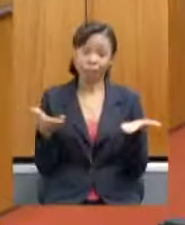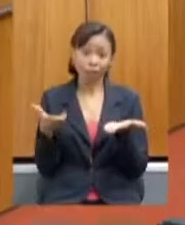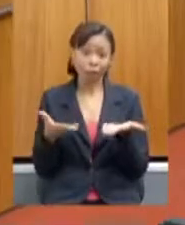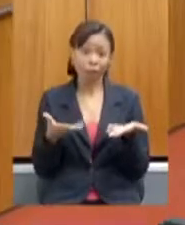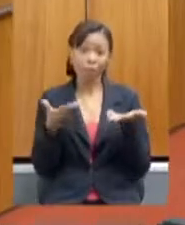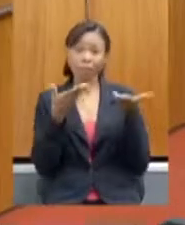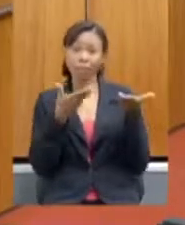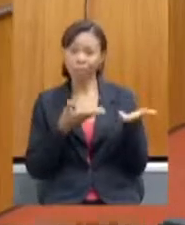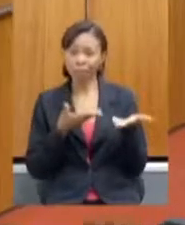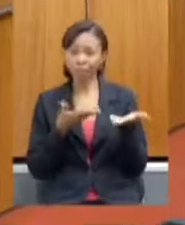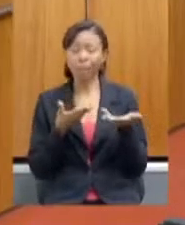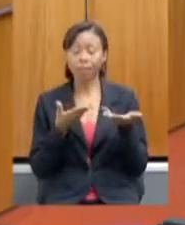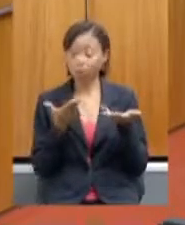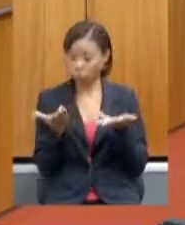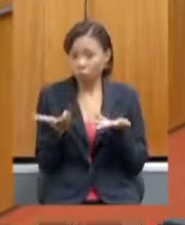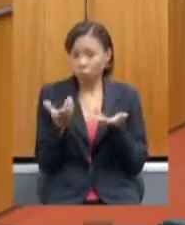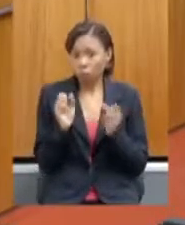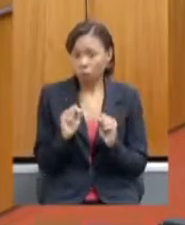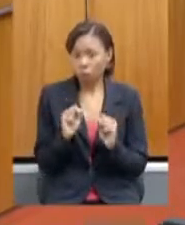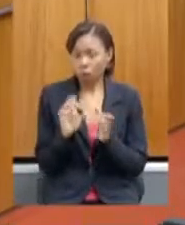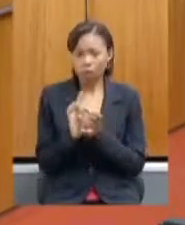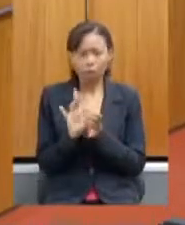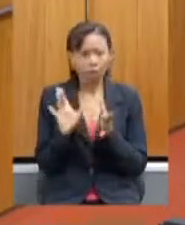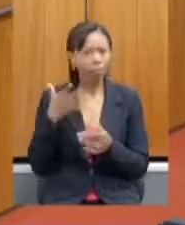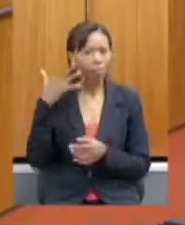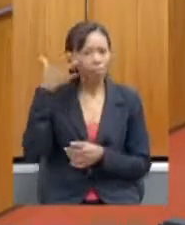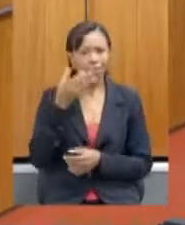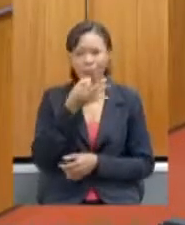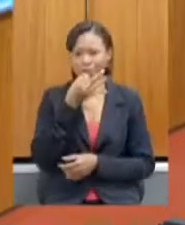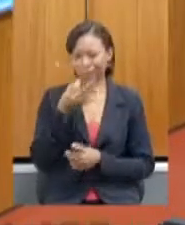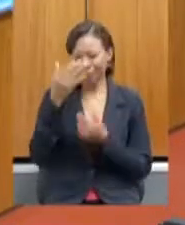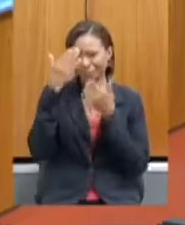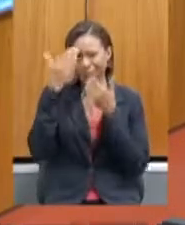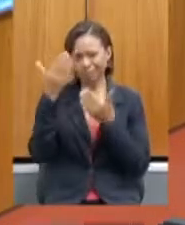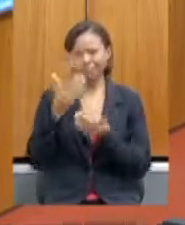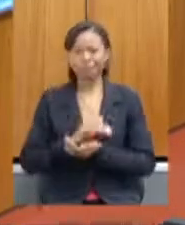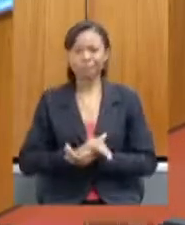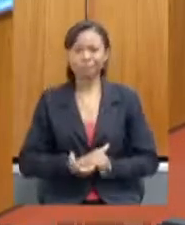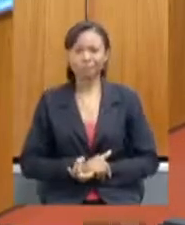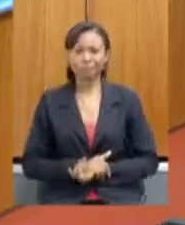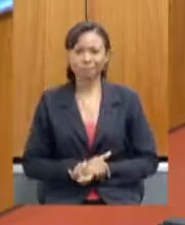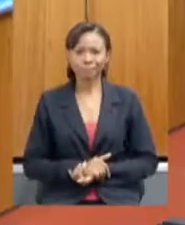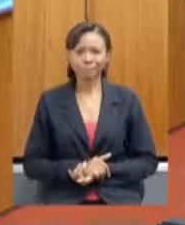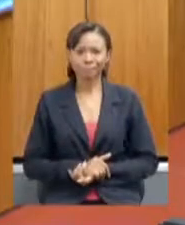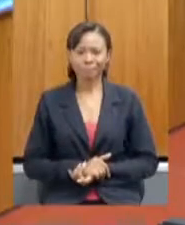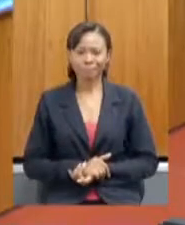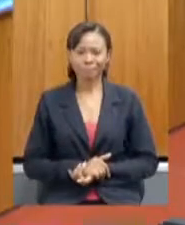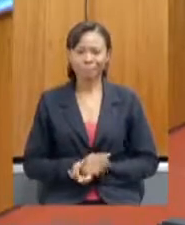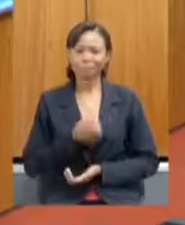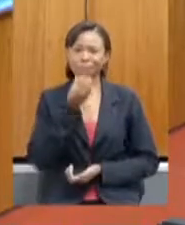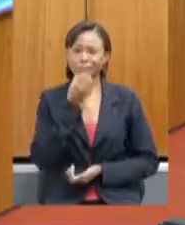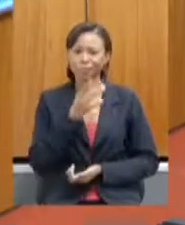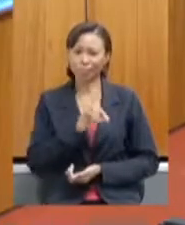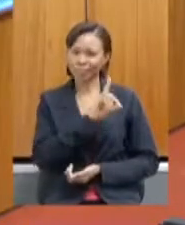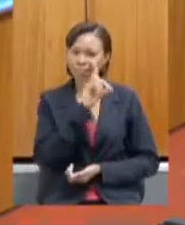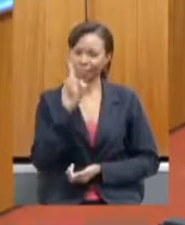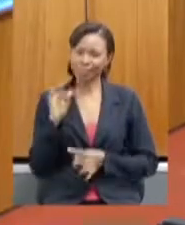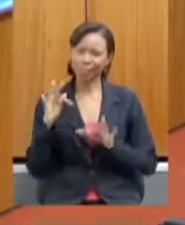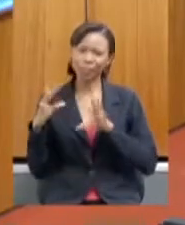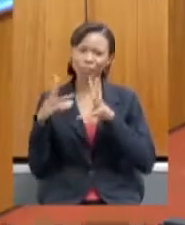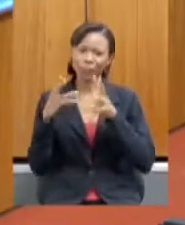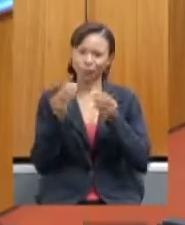para a senhora fazer a sua exposição. Muito obrigado. Bom dia a todos e a todas.